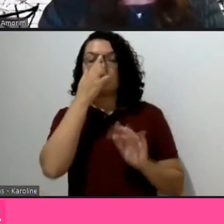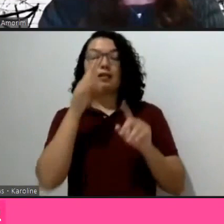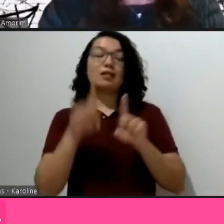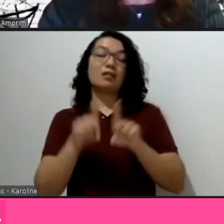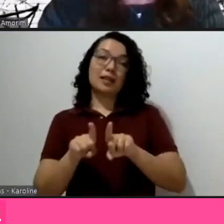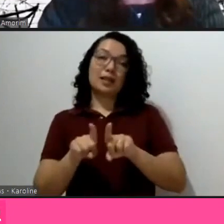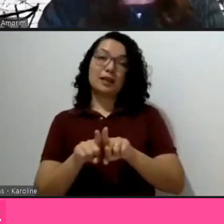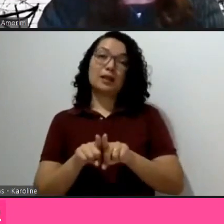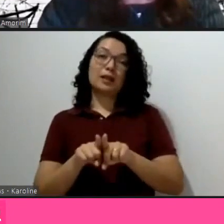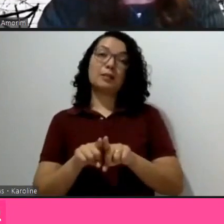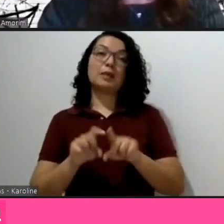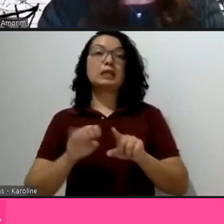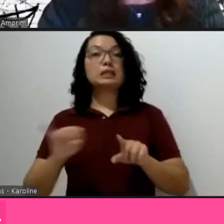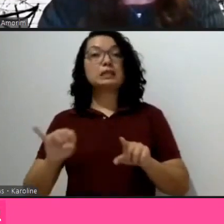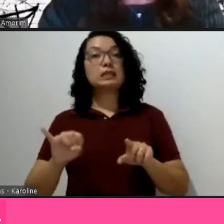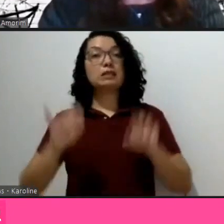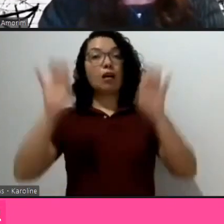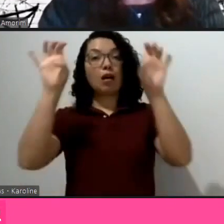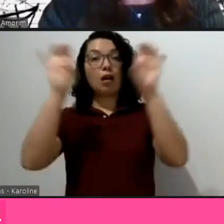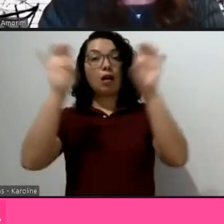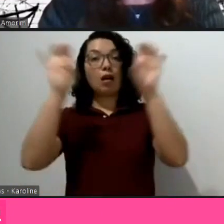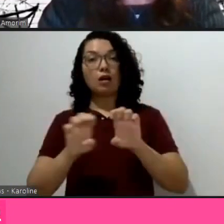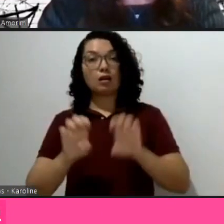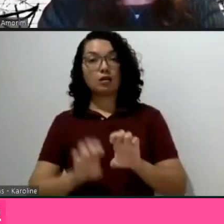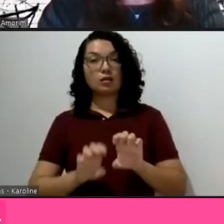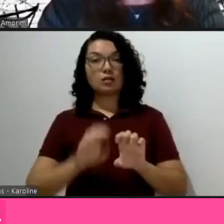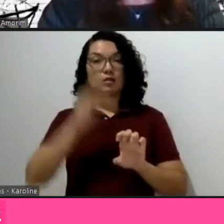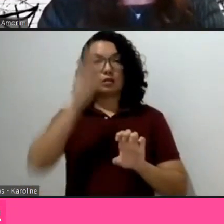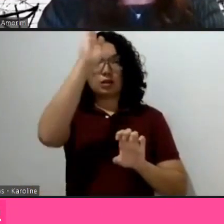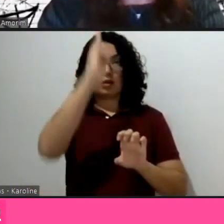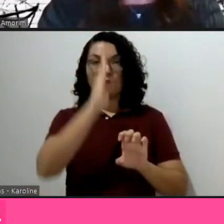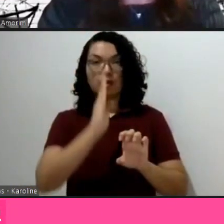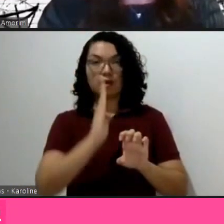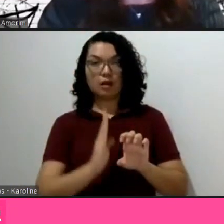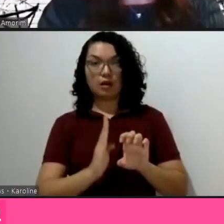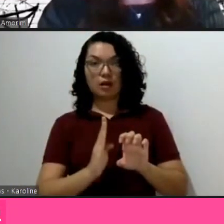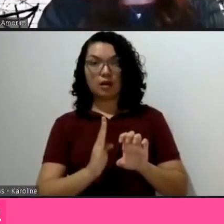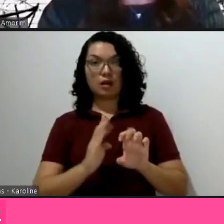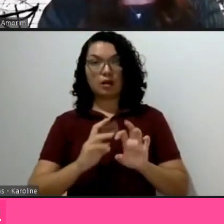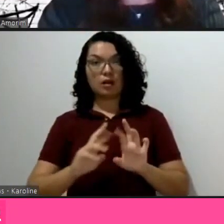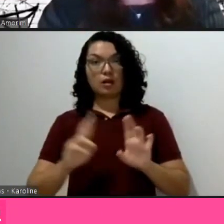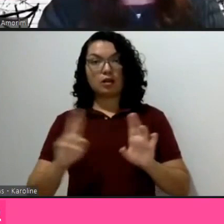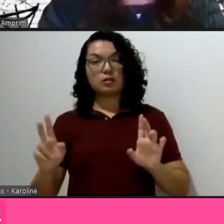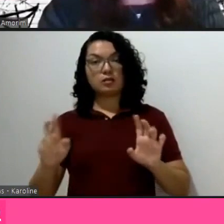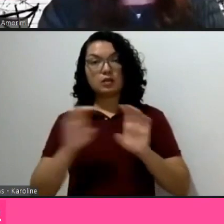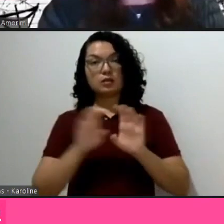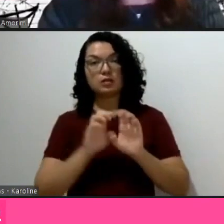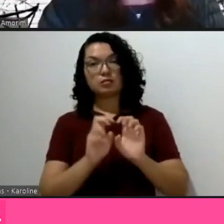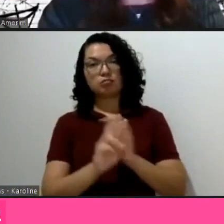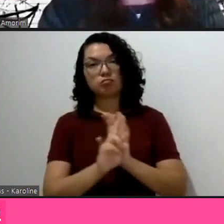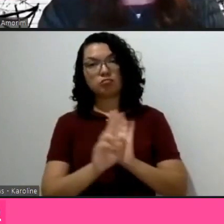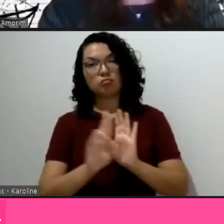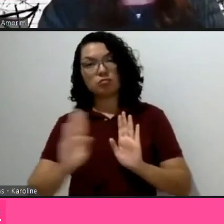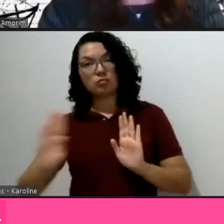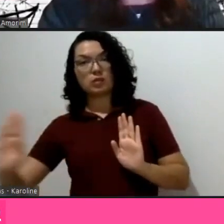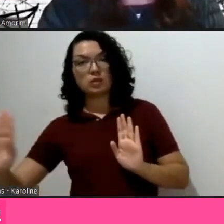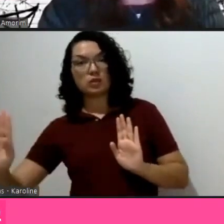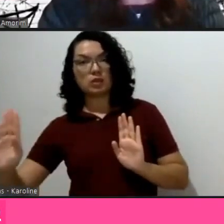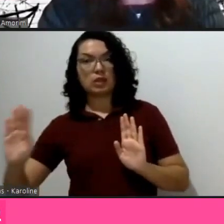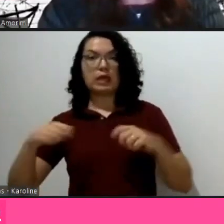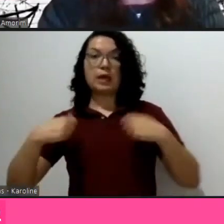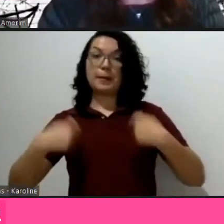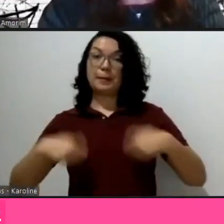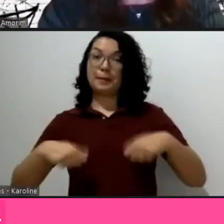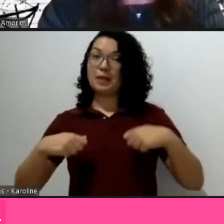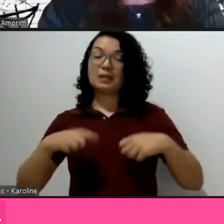vertical, mas muito preocupada em gerar uma estrutura horizontal, que é muito fluida, em os posgrados, pode